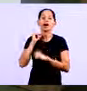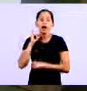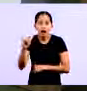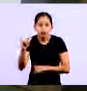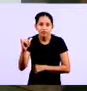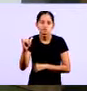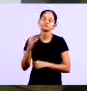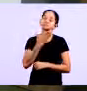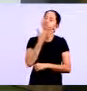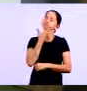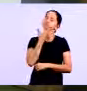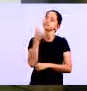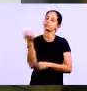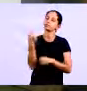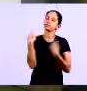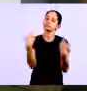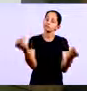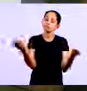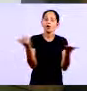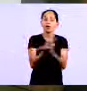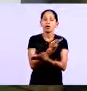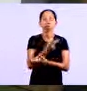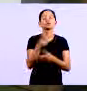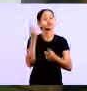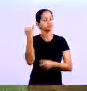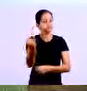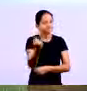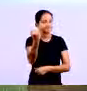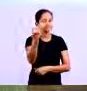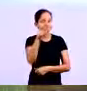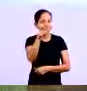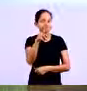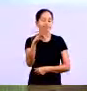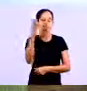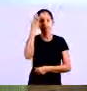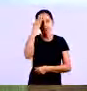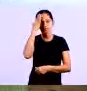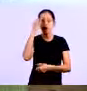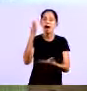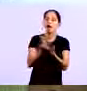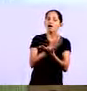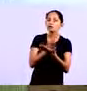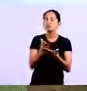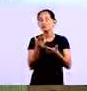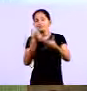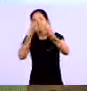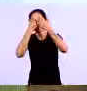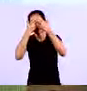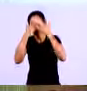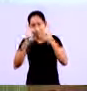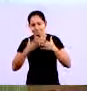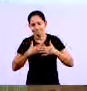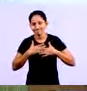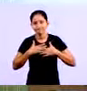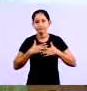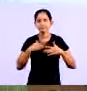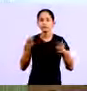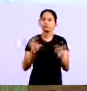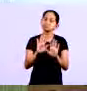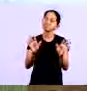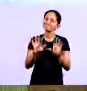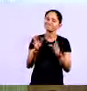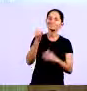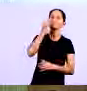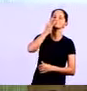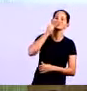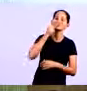esse tipo de situação é muito importante. Às vezes, a pessoa fica constrangida, você, sendo financeiro da empresa, vai falar,